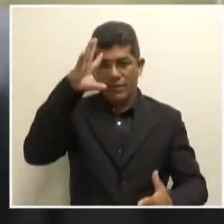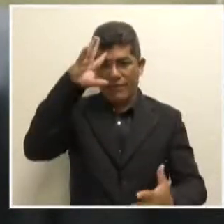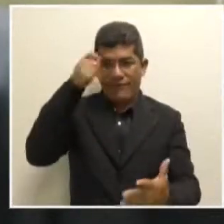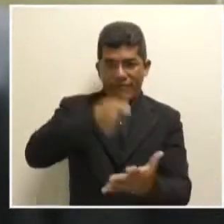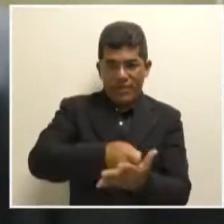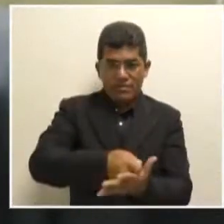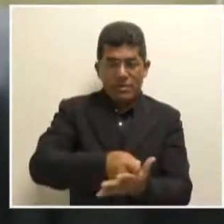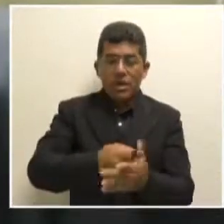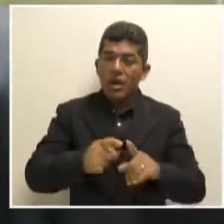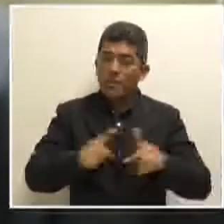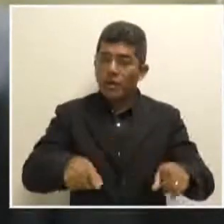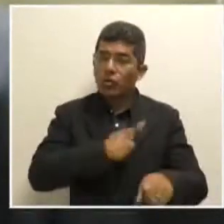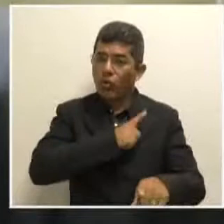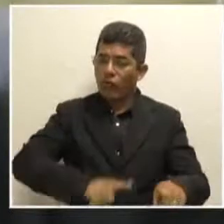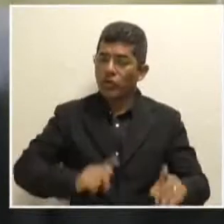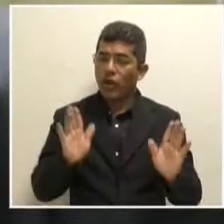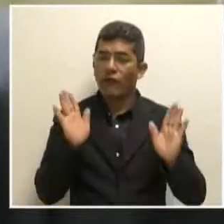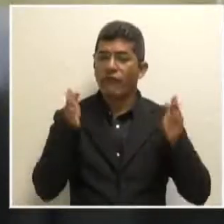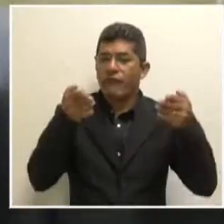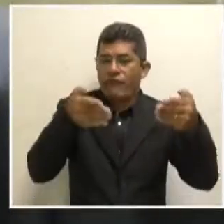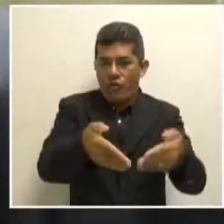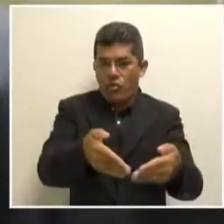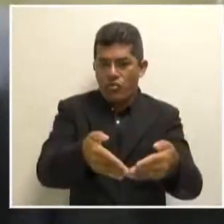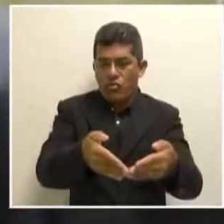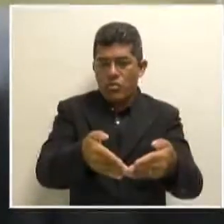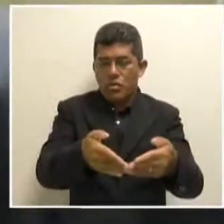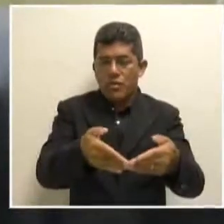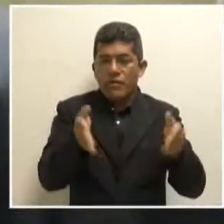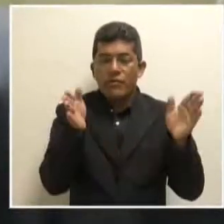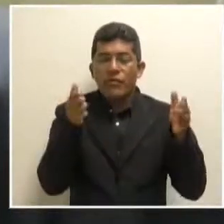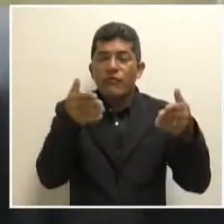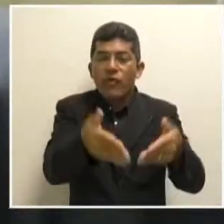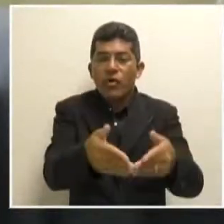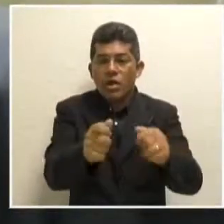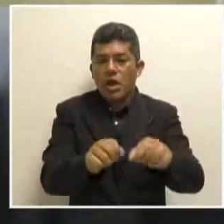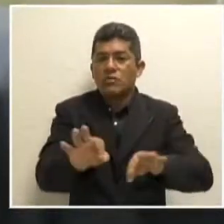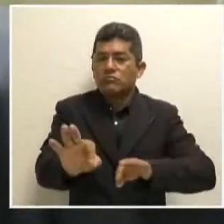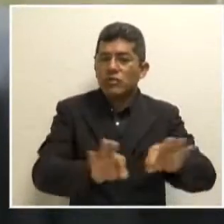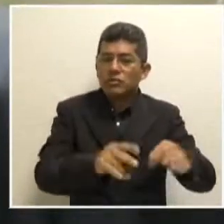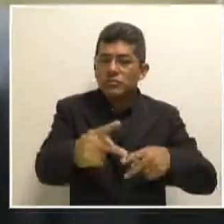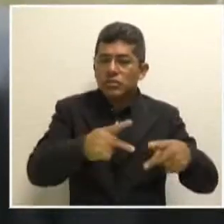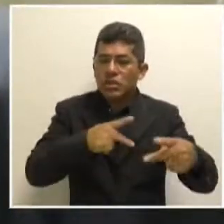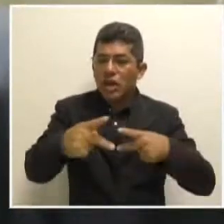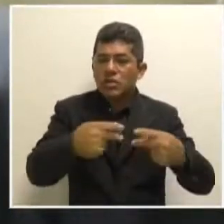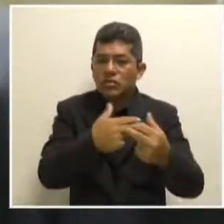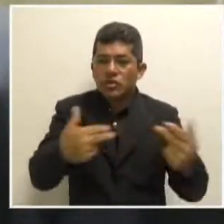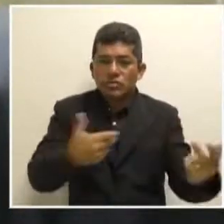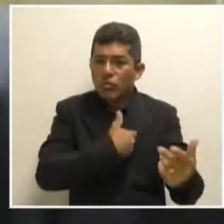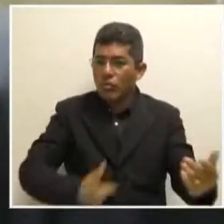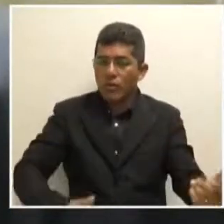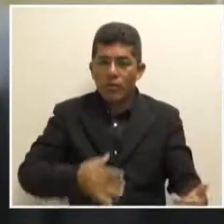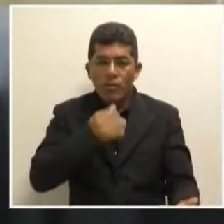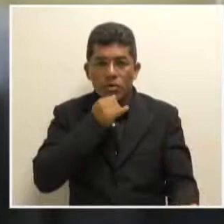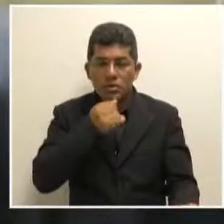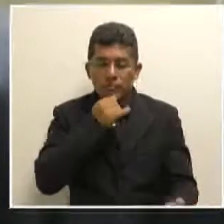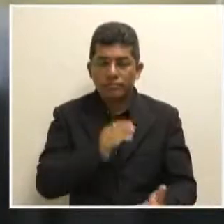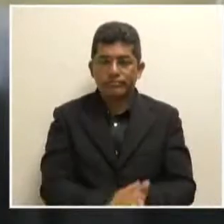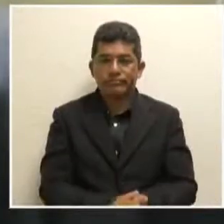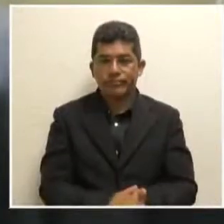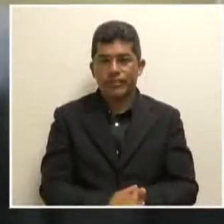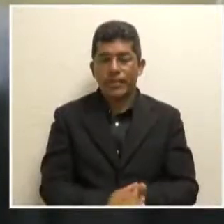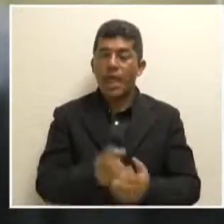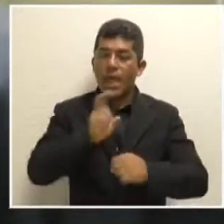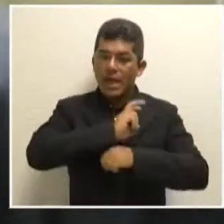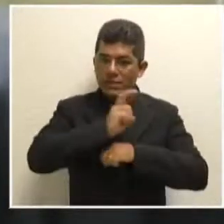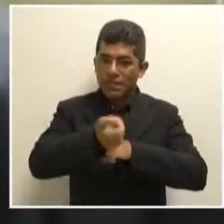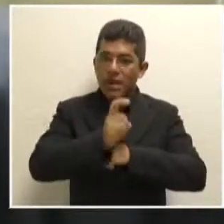de que o governo possa focar na direção de ajustar as coisas públicas. Por exemplo, recorrer à